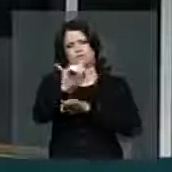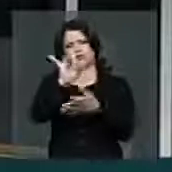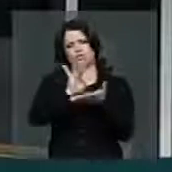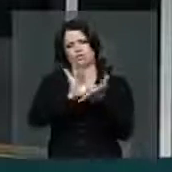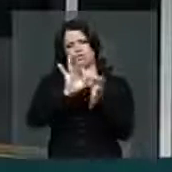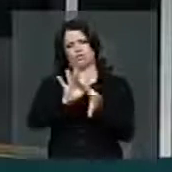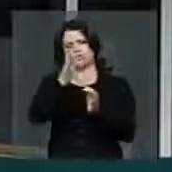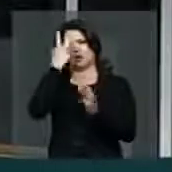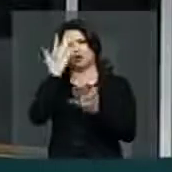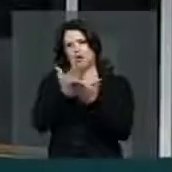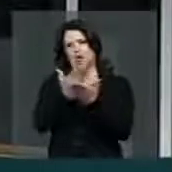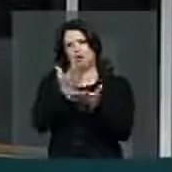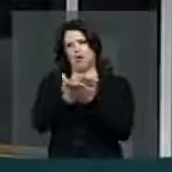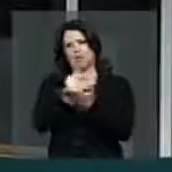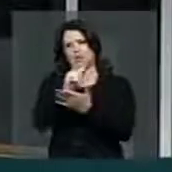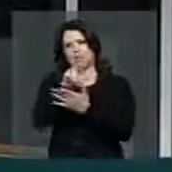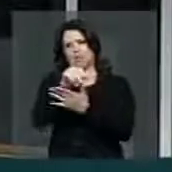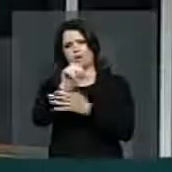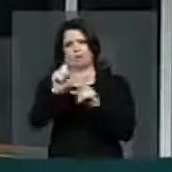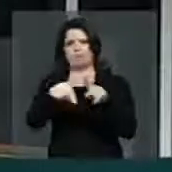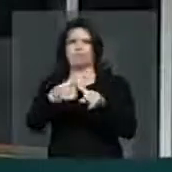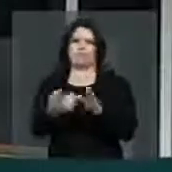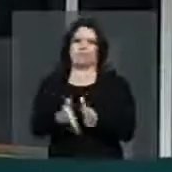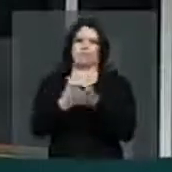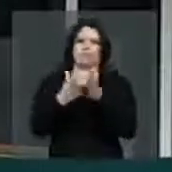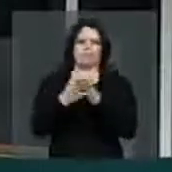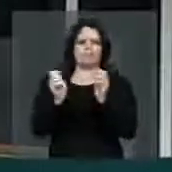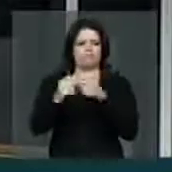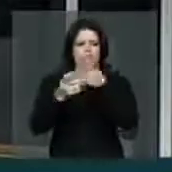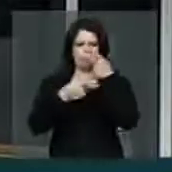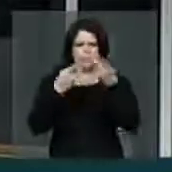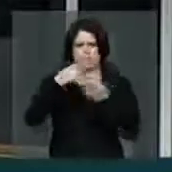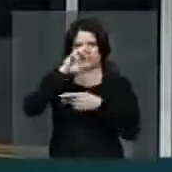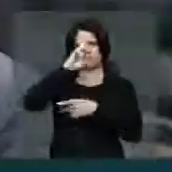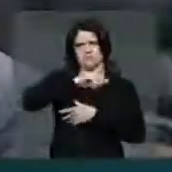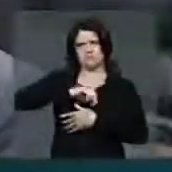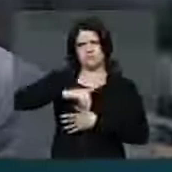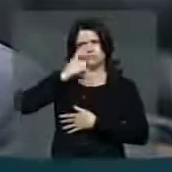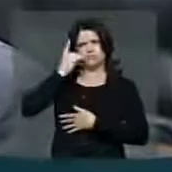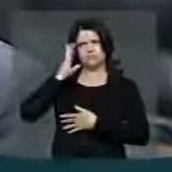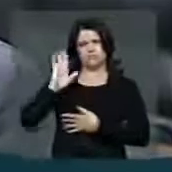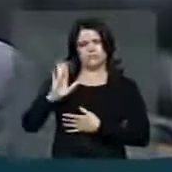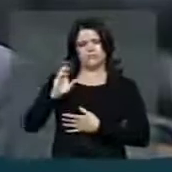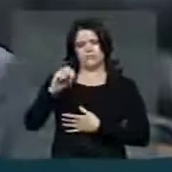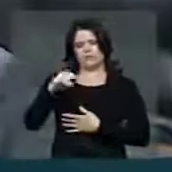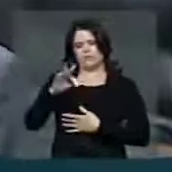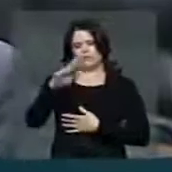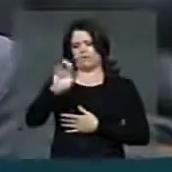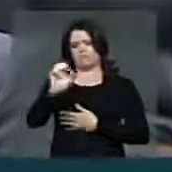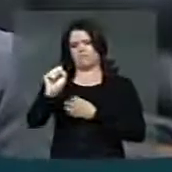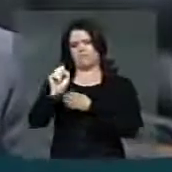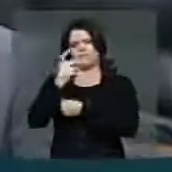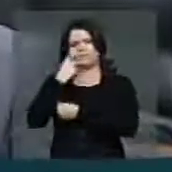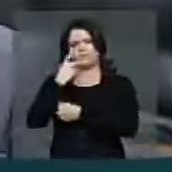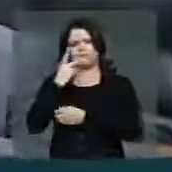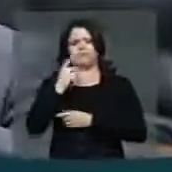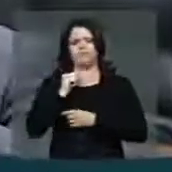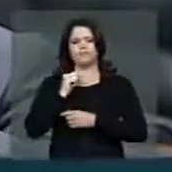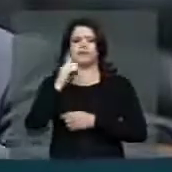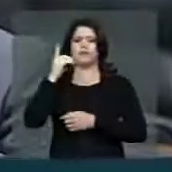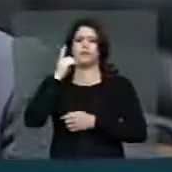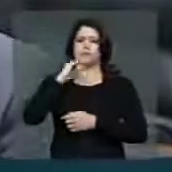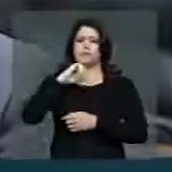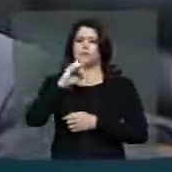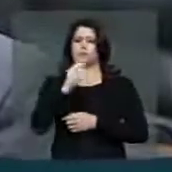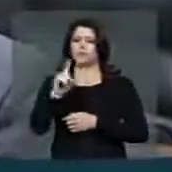aos estudantes mais carentes. Vossa Excelência me permite uma parte. Com muita honra, deputado Honolfo Santo Agostinho. Deputado Joana Nias, Vossa